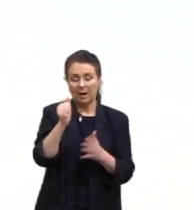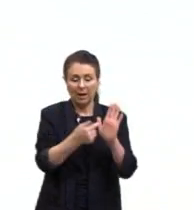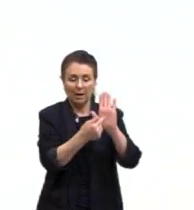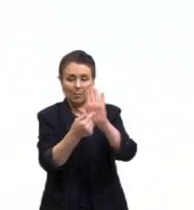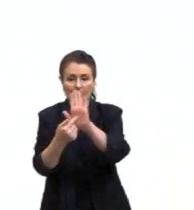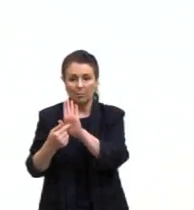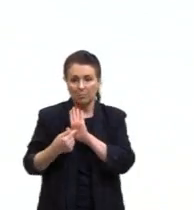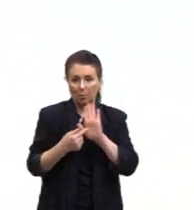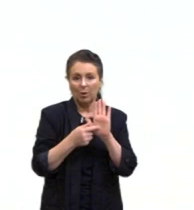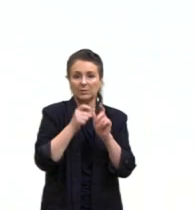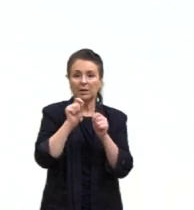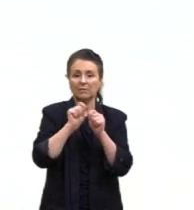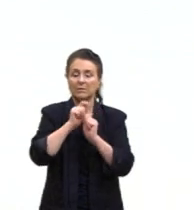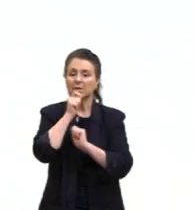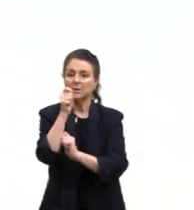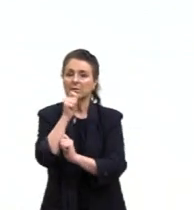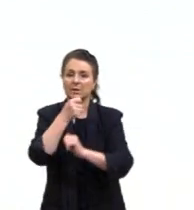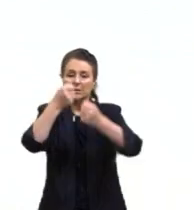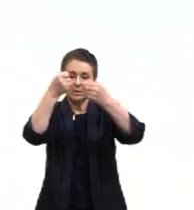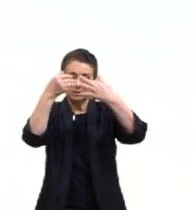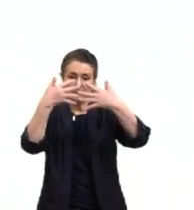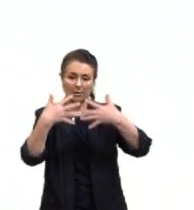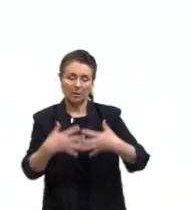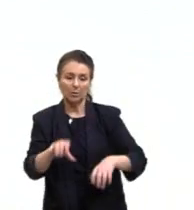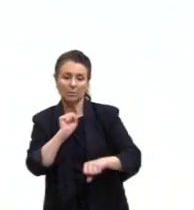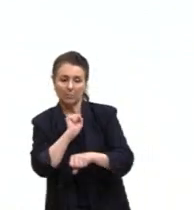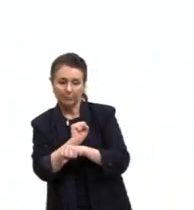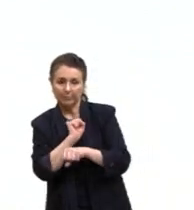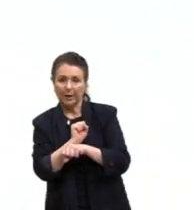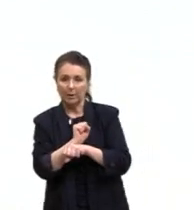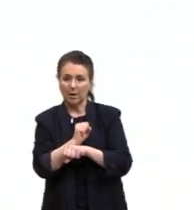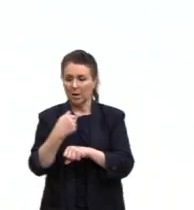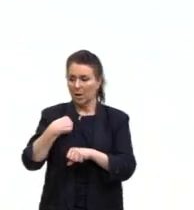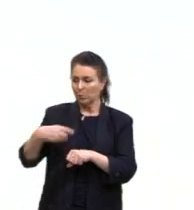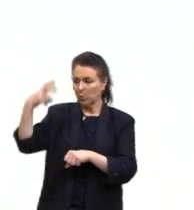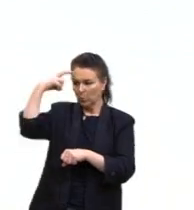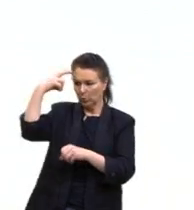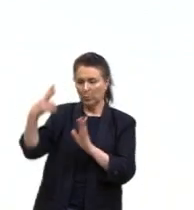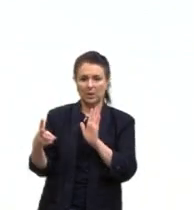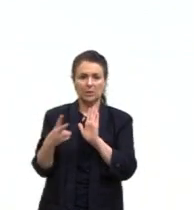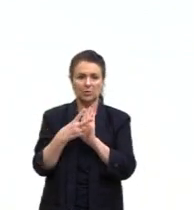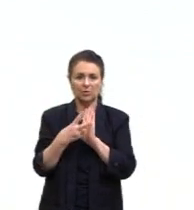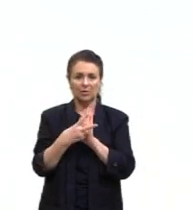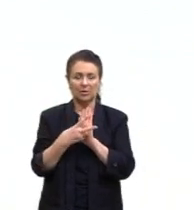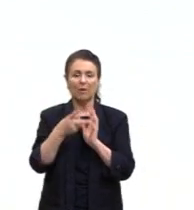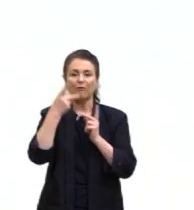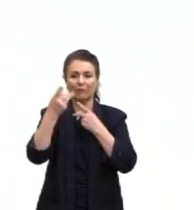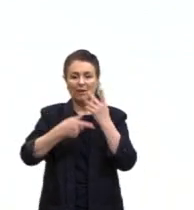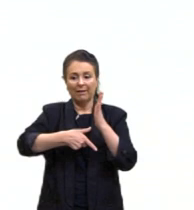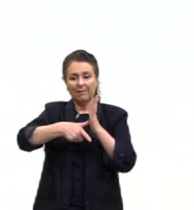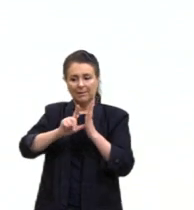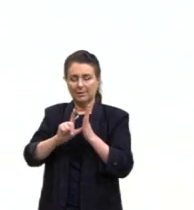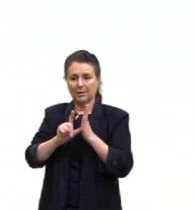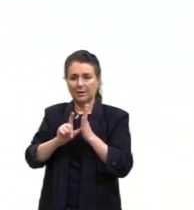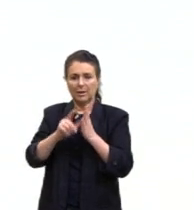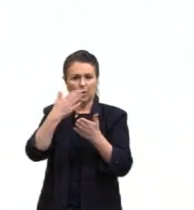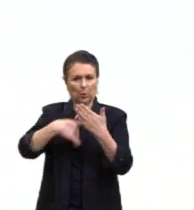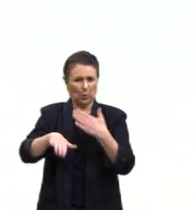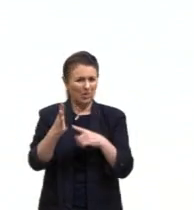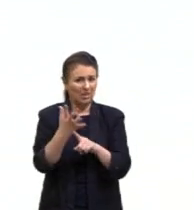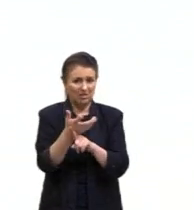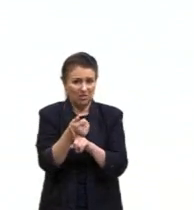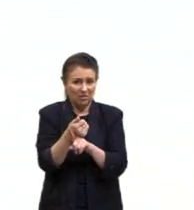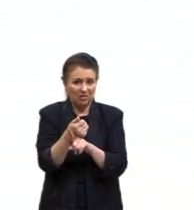ela dá uma entrevista falando, porque, tá, não, mas só um pouquinho, se na cultura indígena, eu falei antes, na cultura indígena, todo mundo é artista,